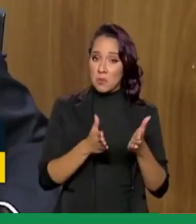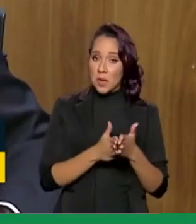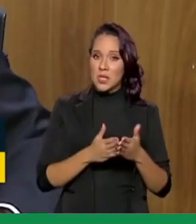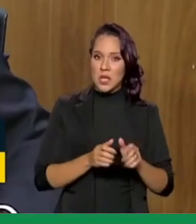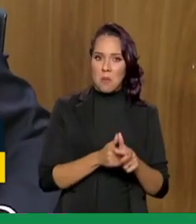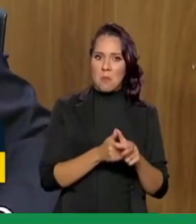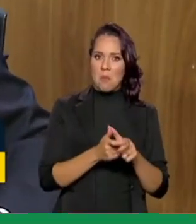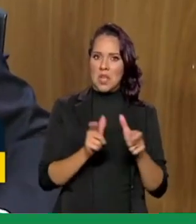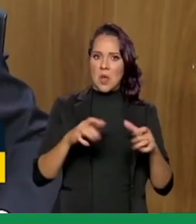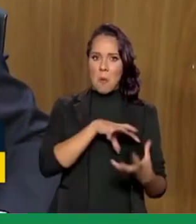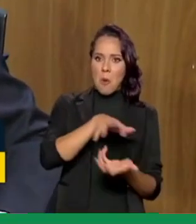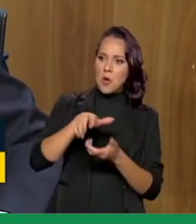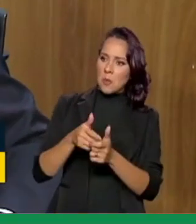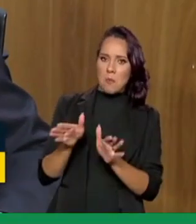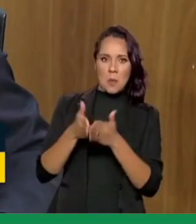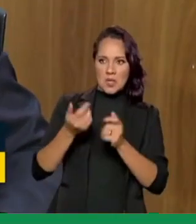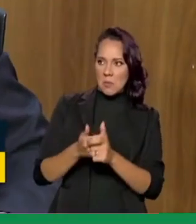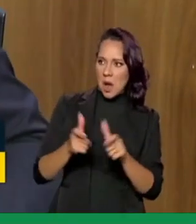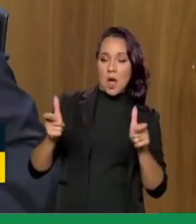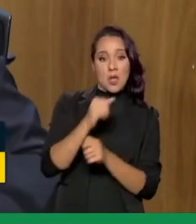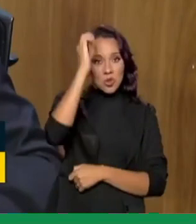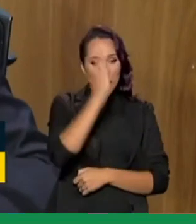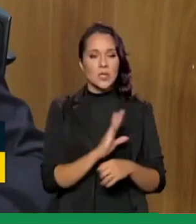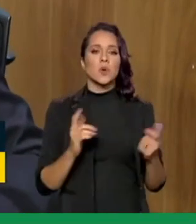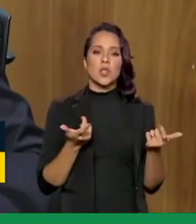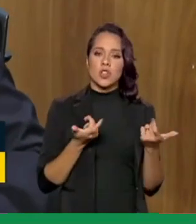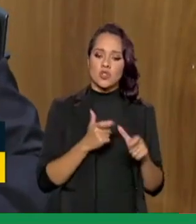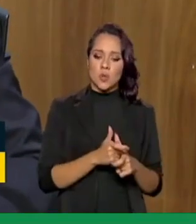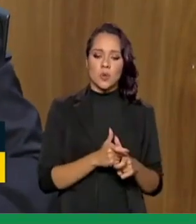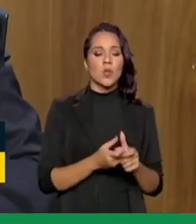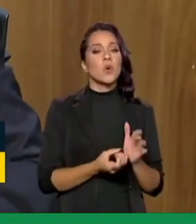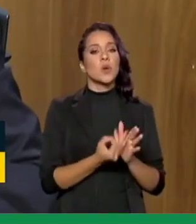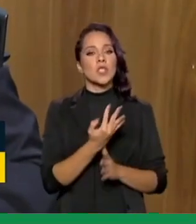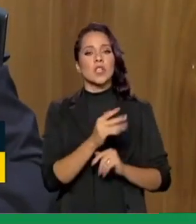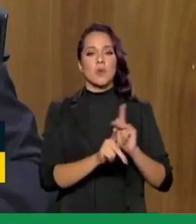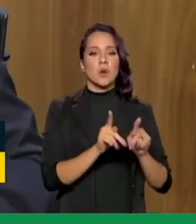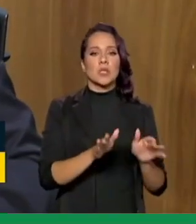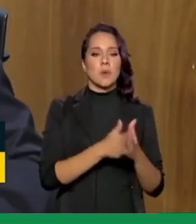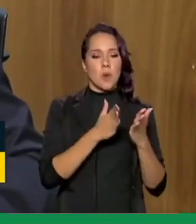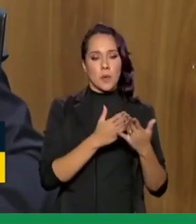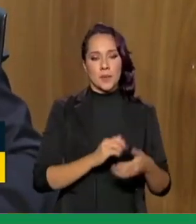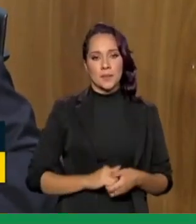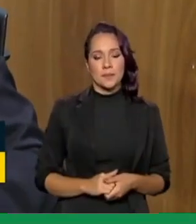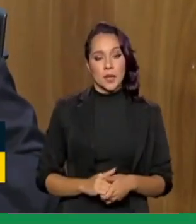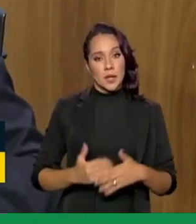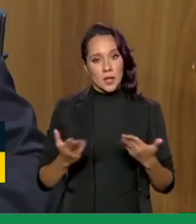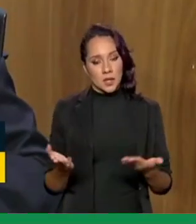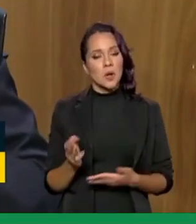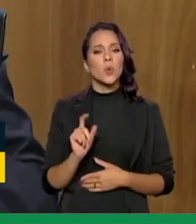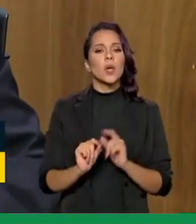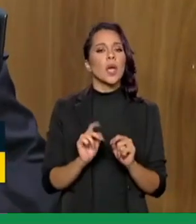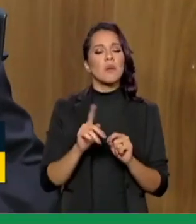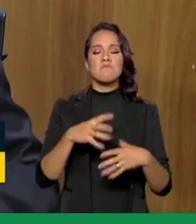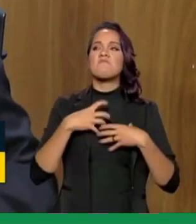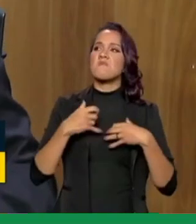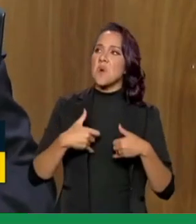crescendo no mundo como um todo o Brasil está diminuindo a sua população em situação de pobreza então esse é motivo para a gente